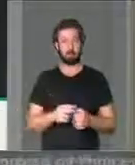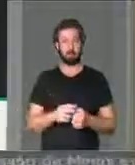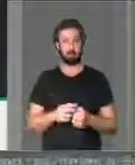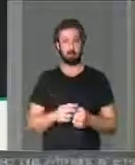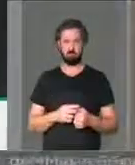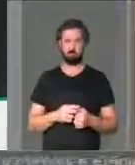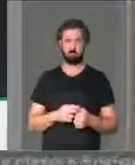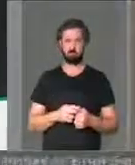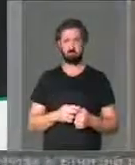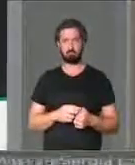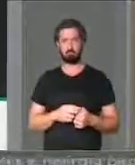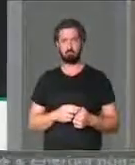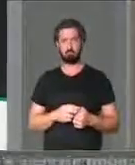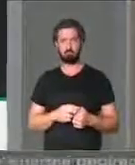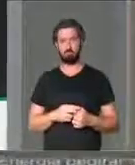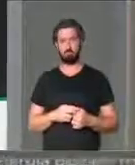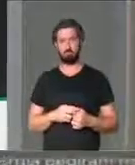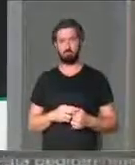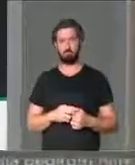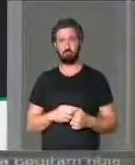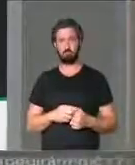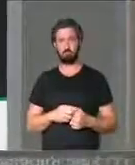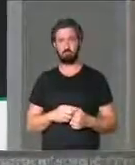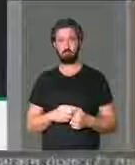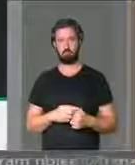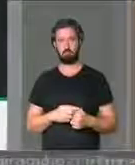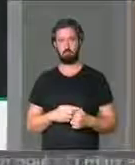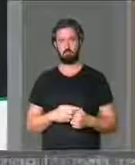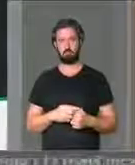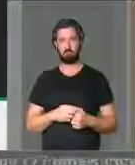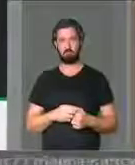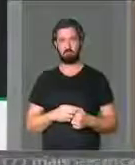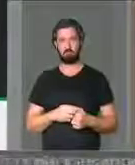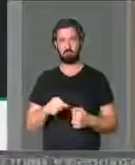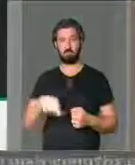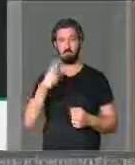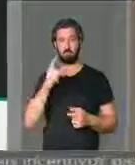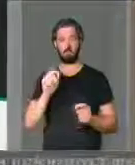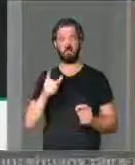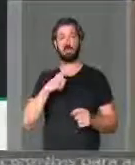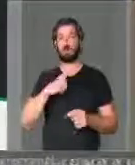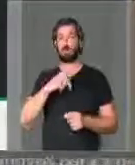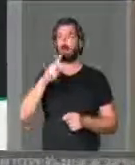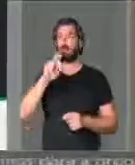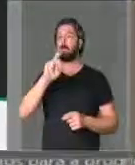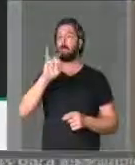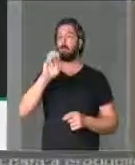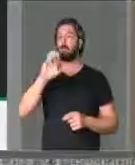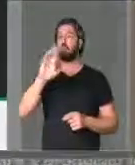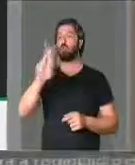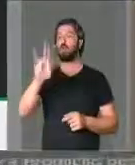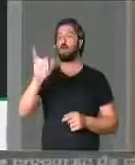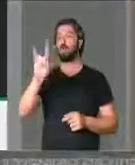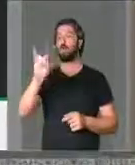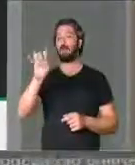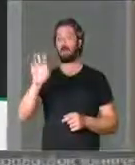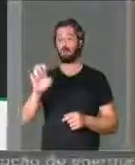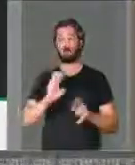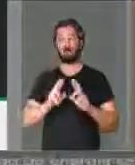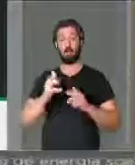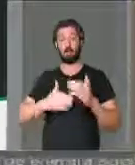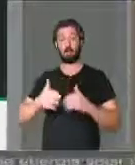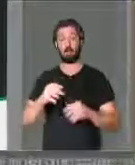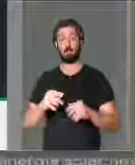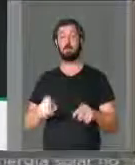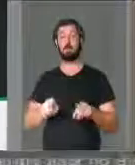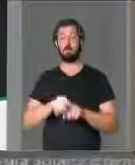Essa tramitação toda revela a promiscuidade da relação. Aliás, na